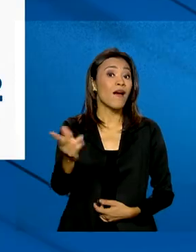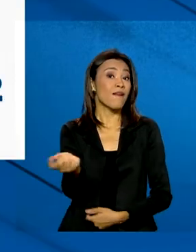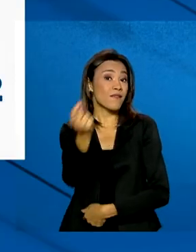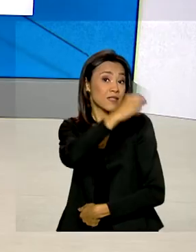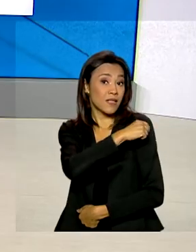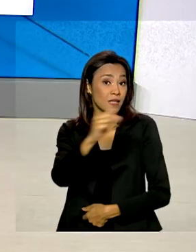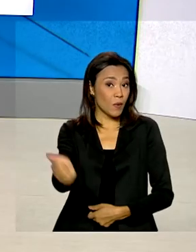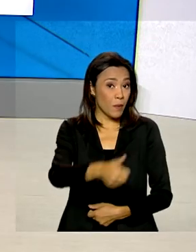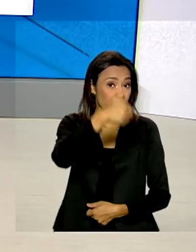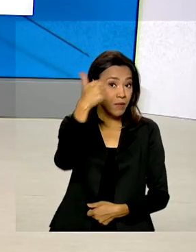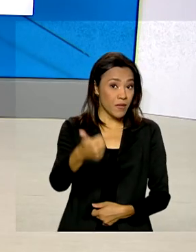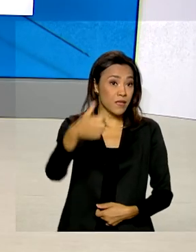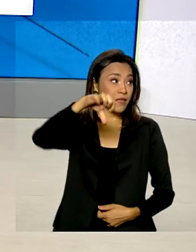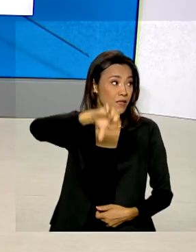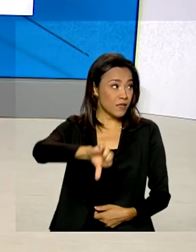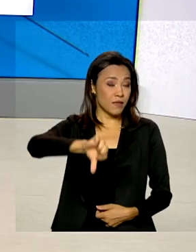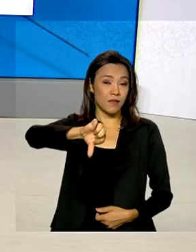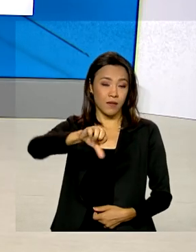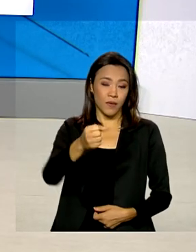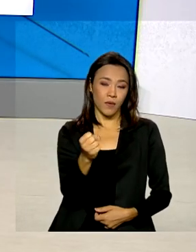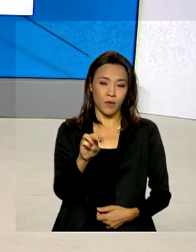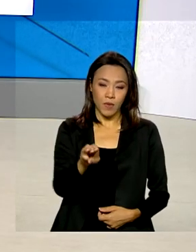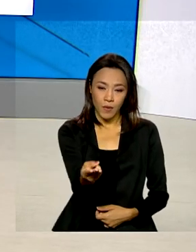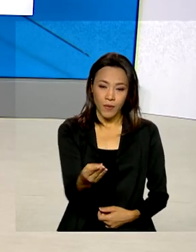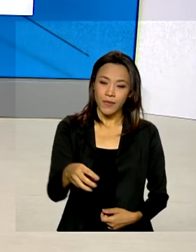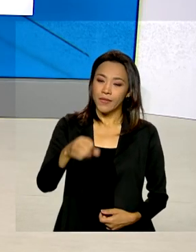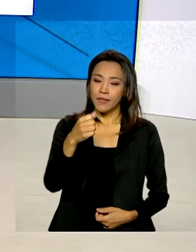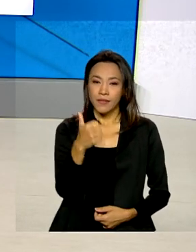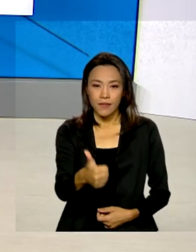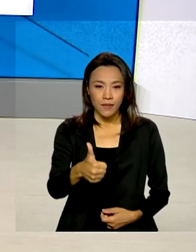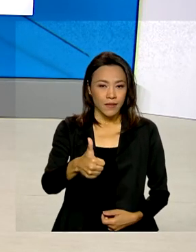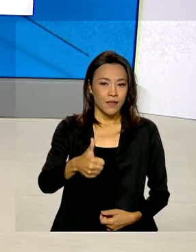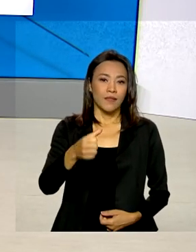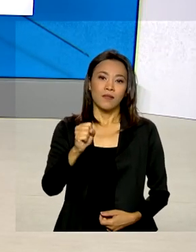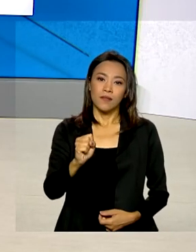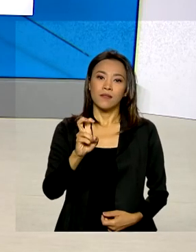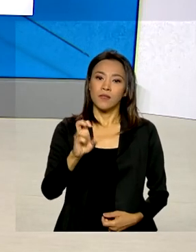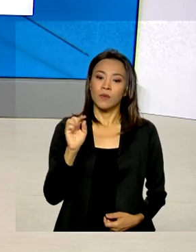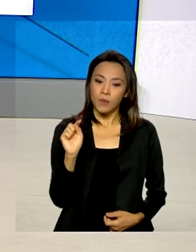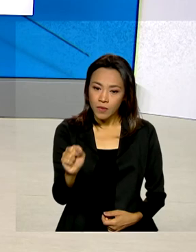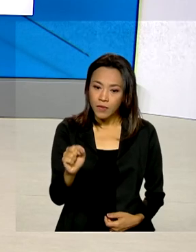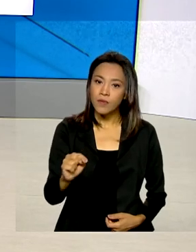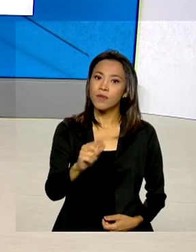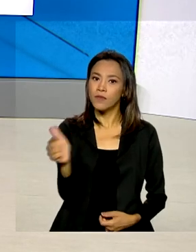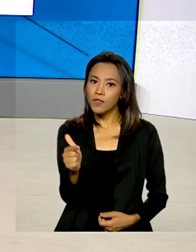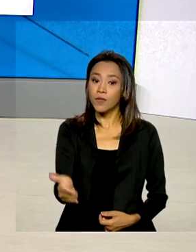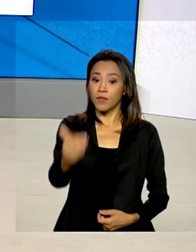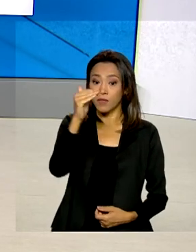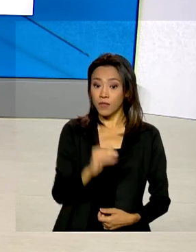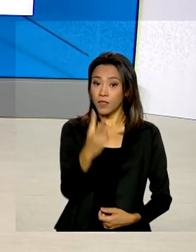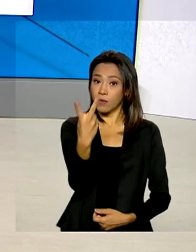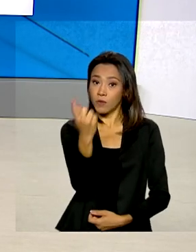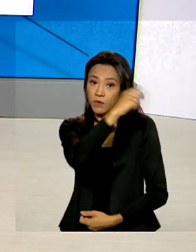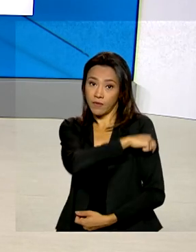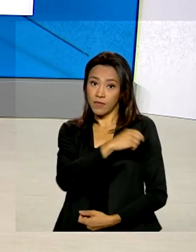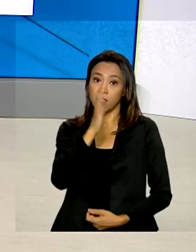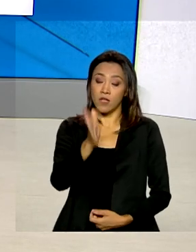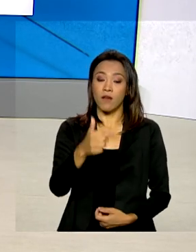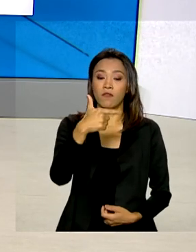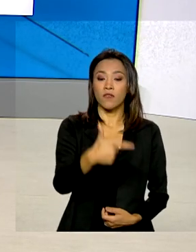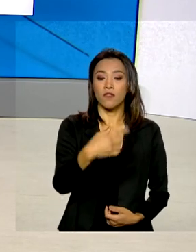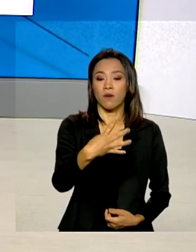dose são 68.185.022. E as pessoas vacinadas com duas doses, 24